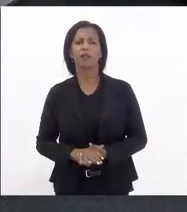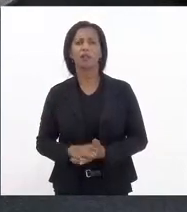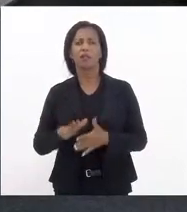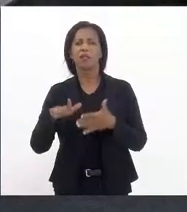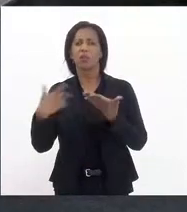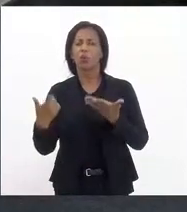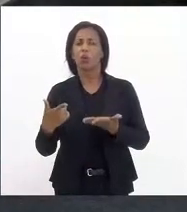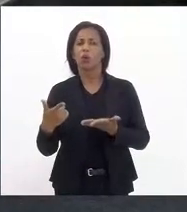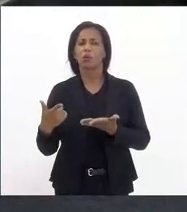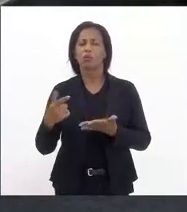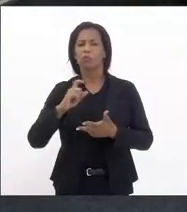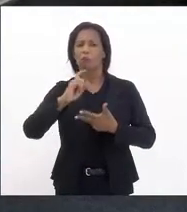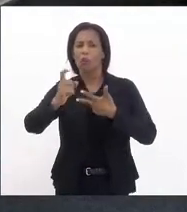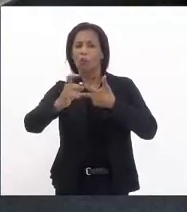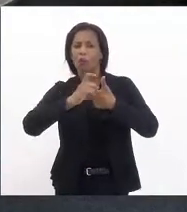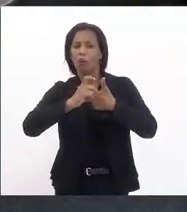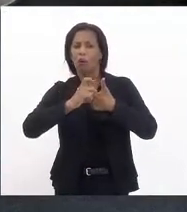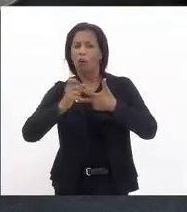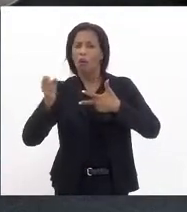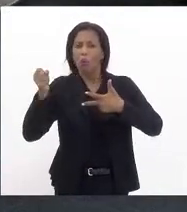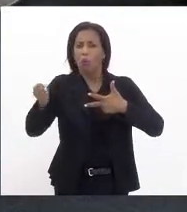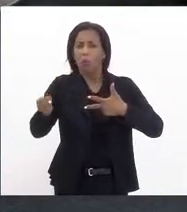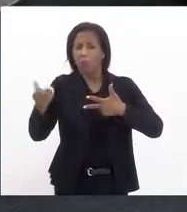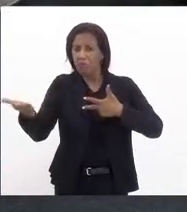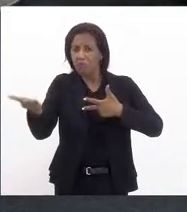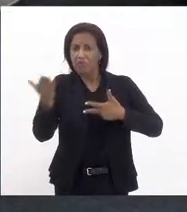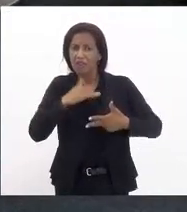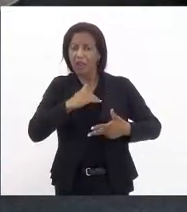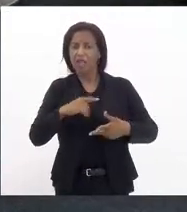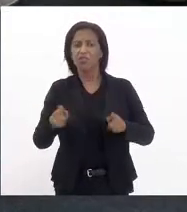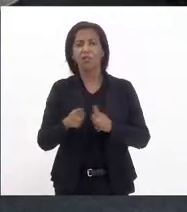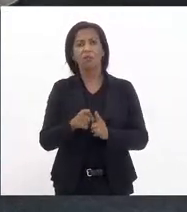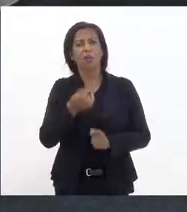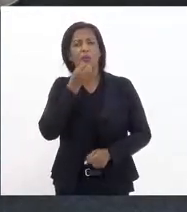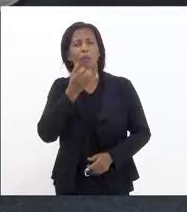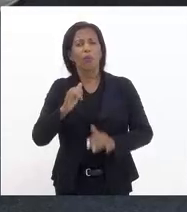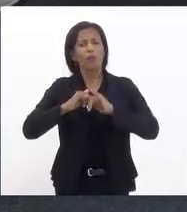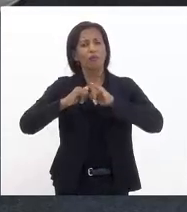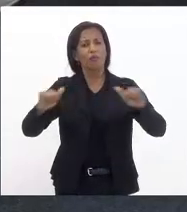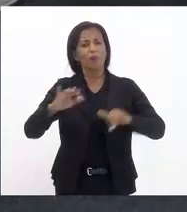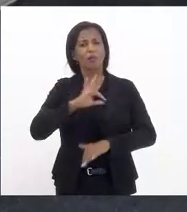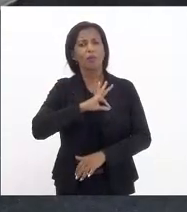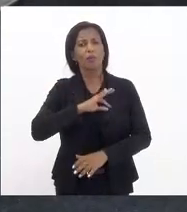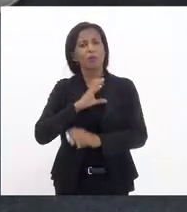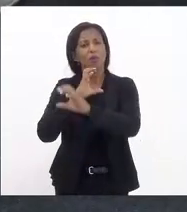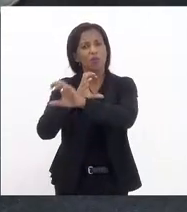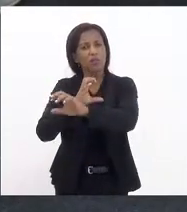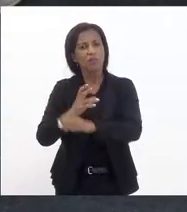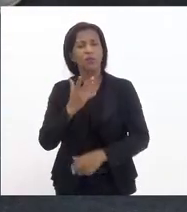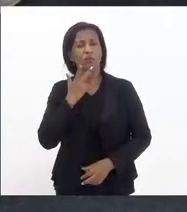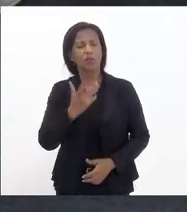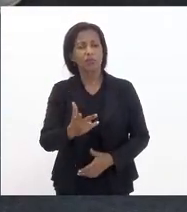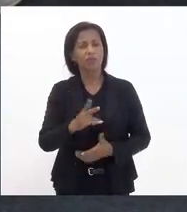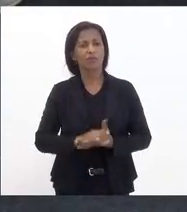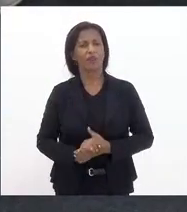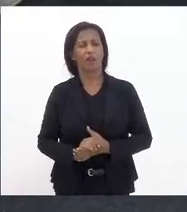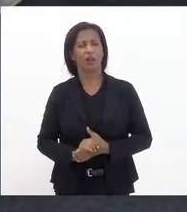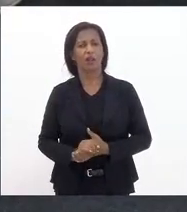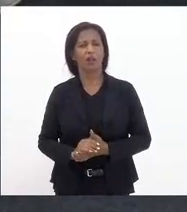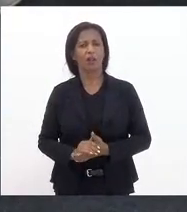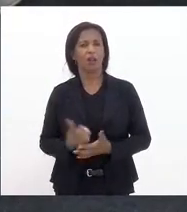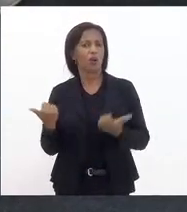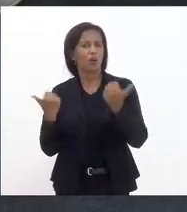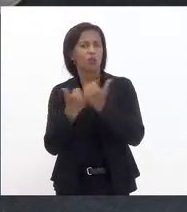autoridade do executivo e traga também uma boa notícia para os policiais civis no que se refere ao